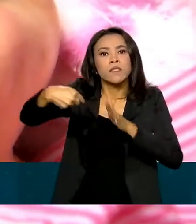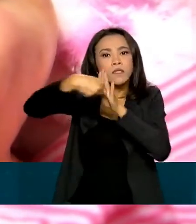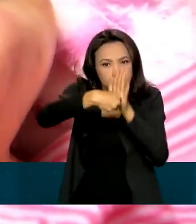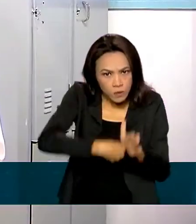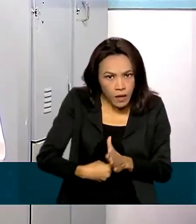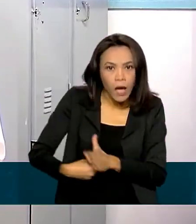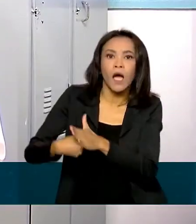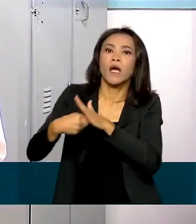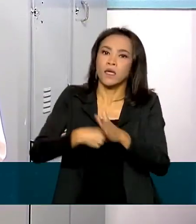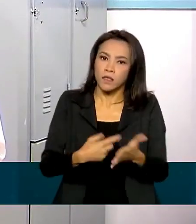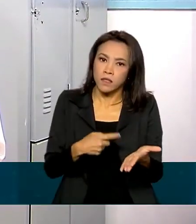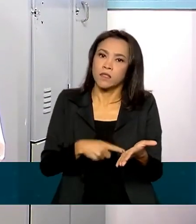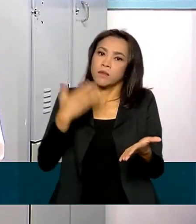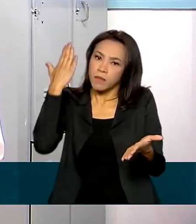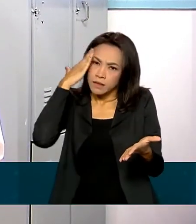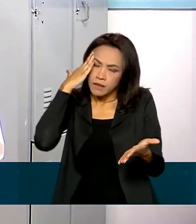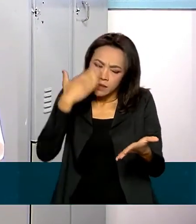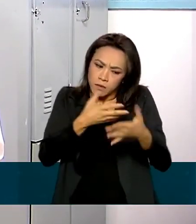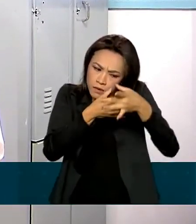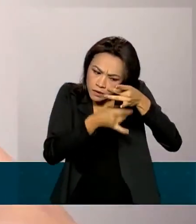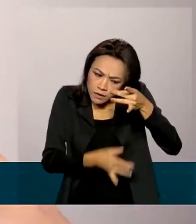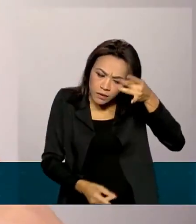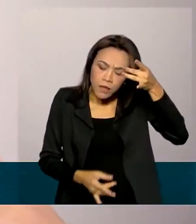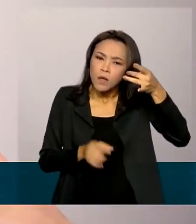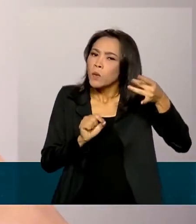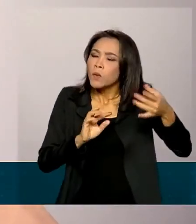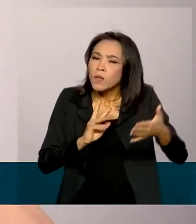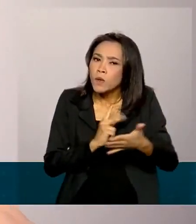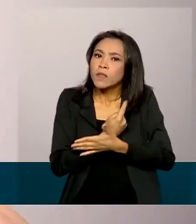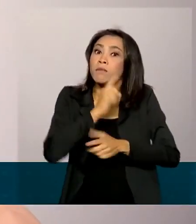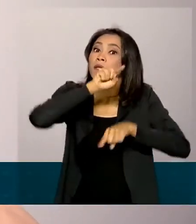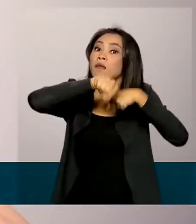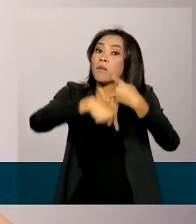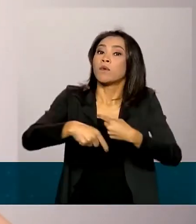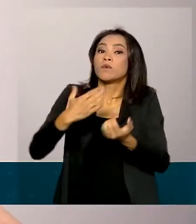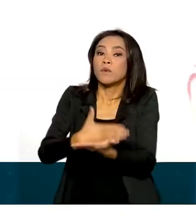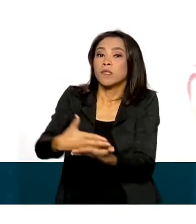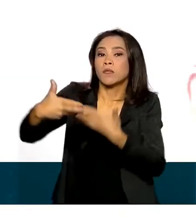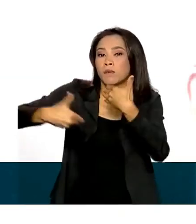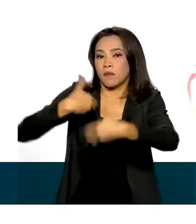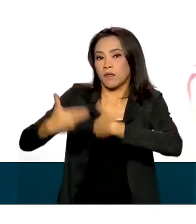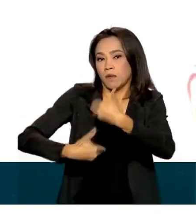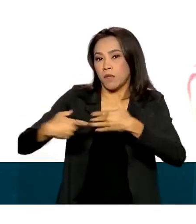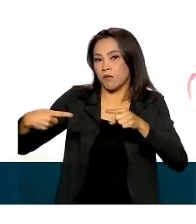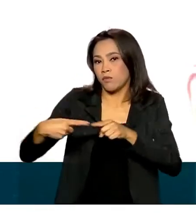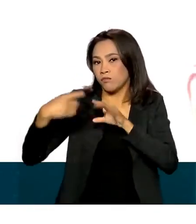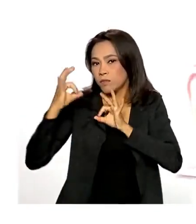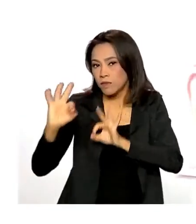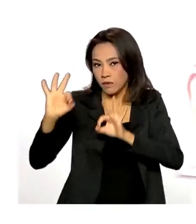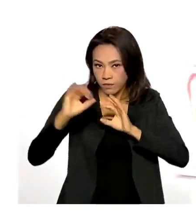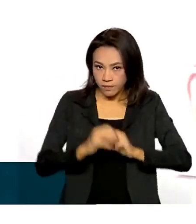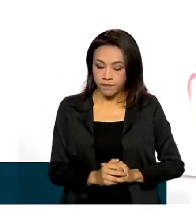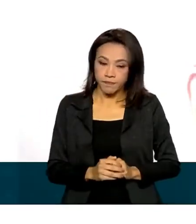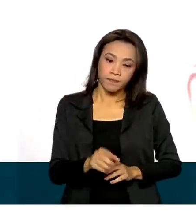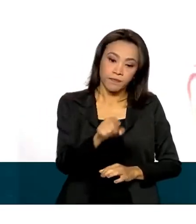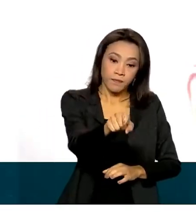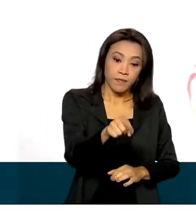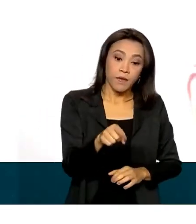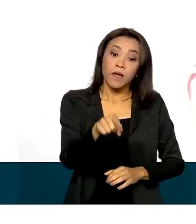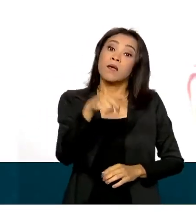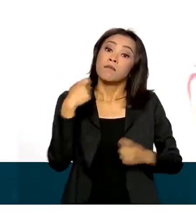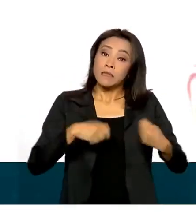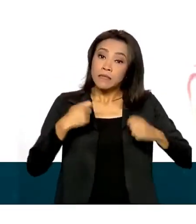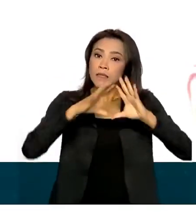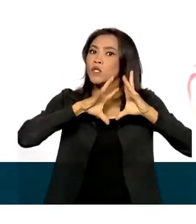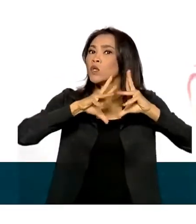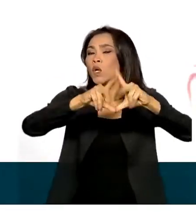avaliação para um diagnóstico preciso e tratamento adequado. É importante, né, na verdade, todo mundo ter ciência, né,